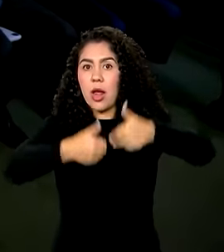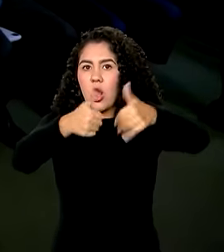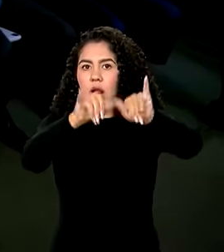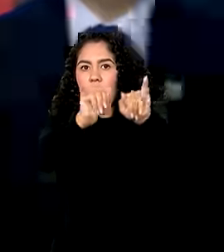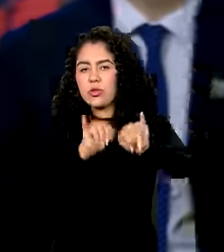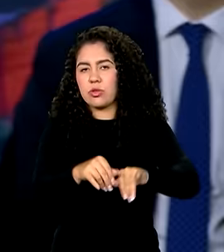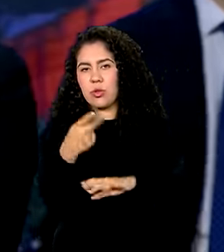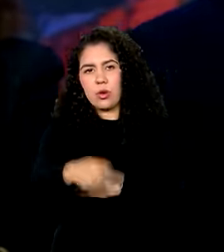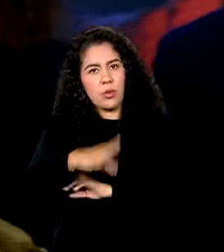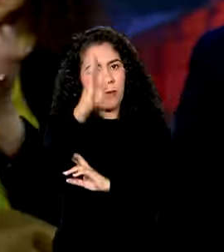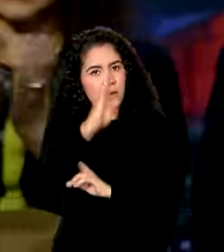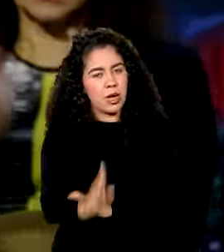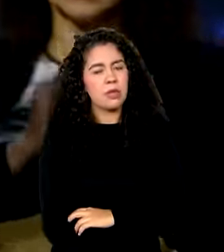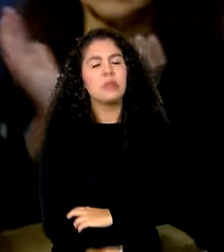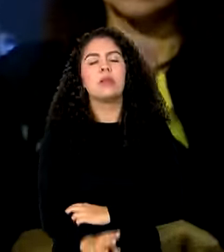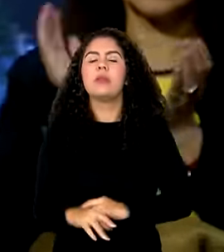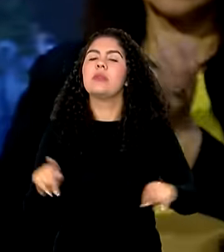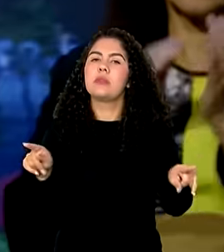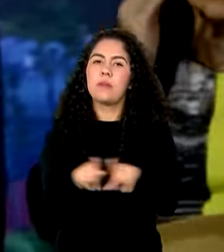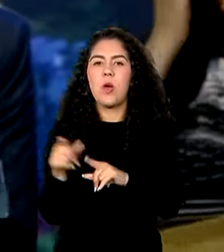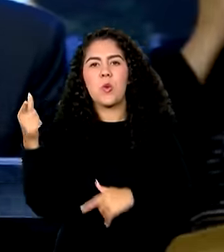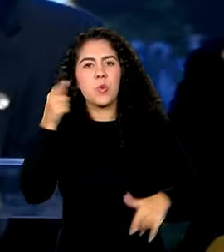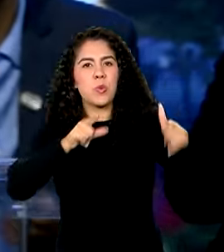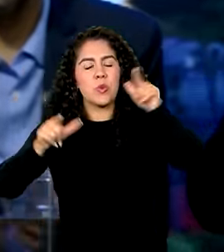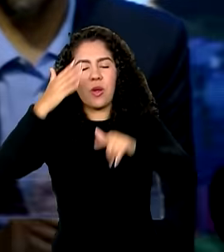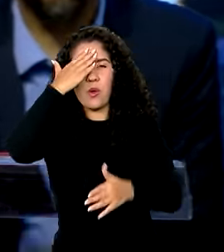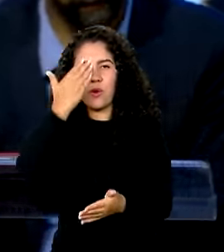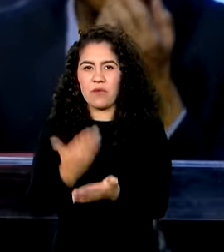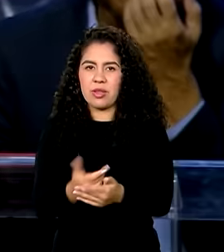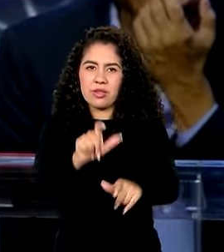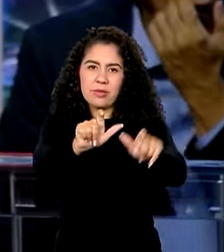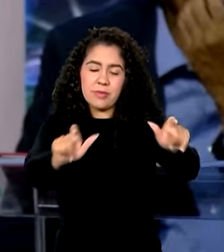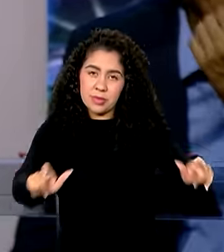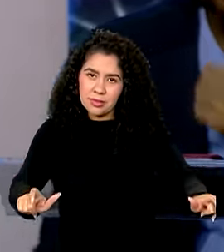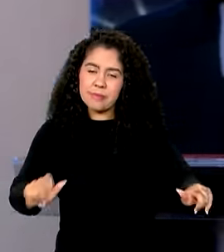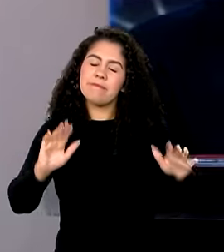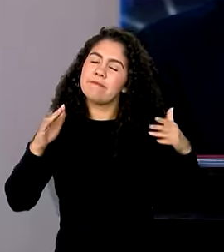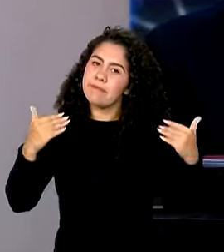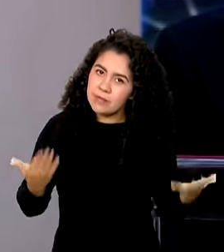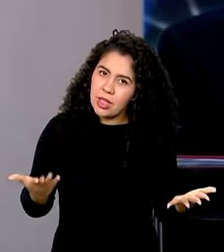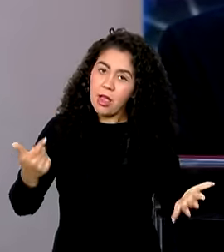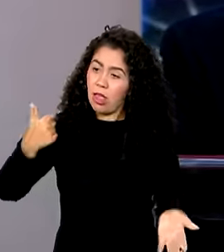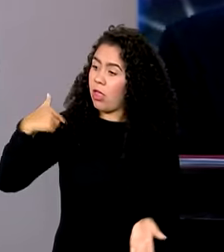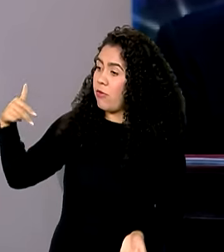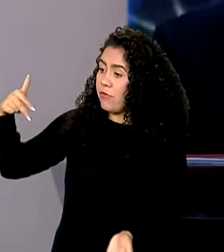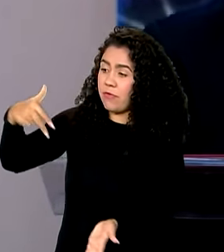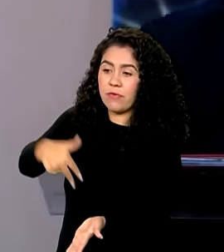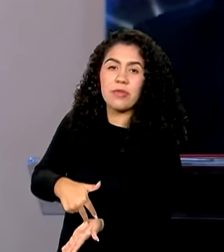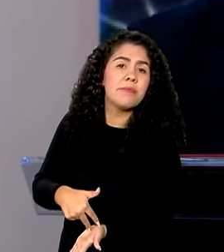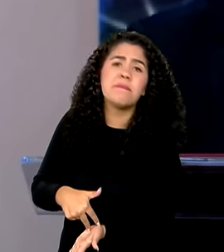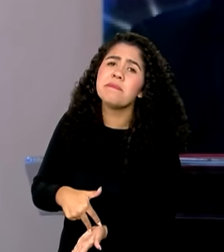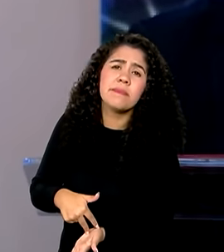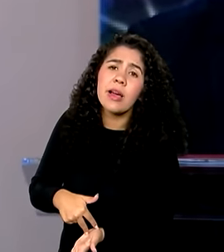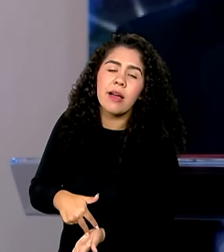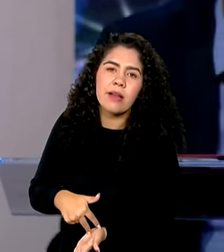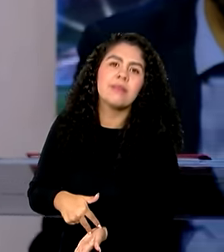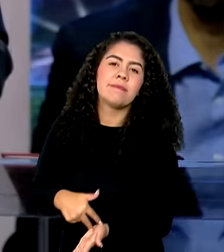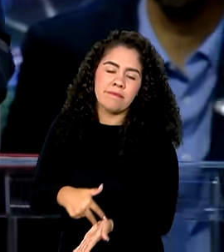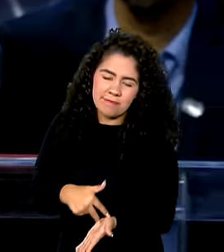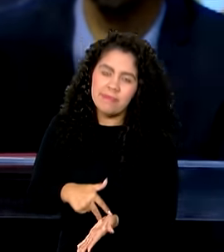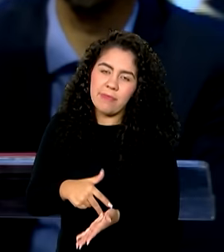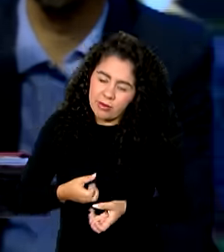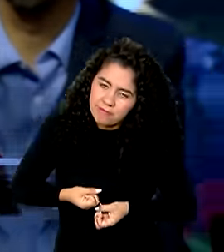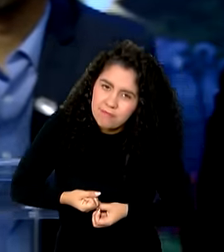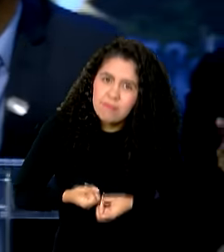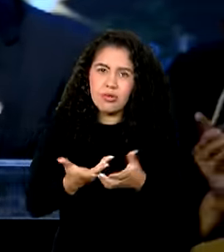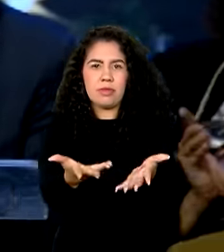muito mais, a gente conquistar a confiança. Então, companheiros, eu vim aqui para isso. Eu vim aqui para